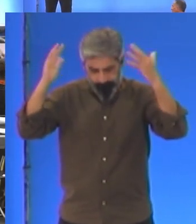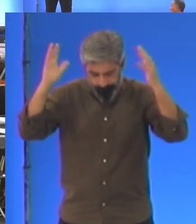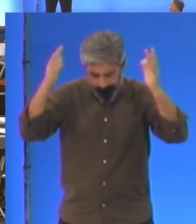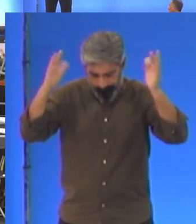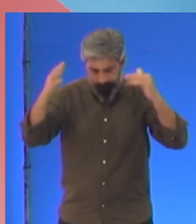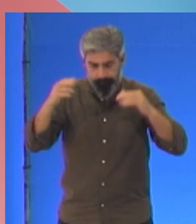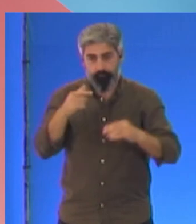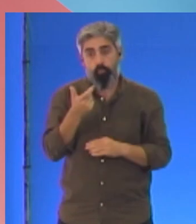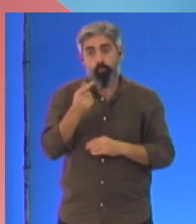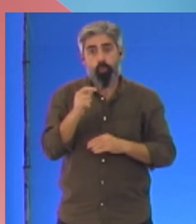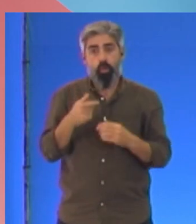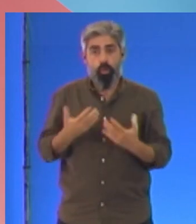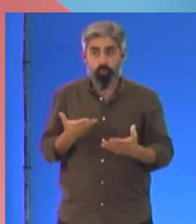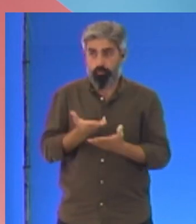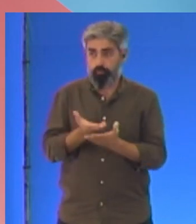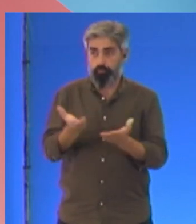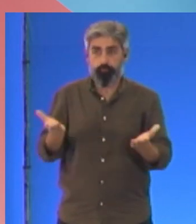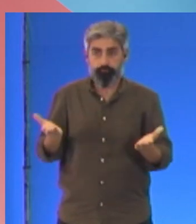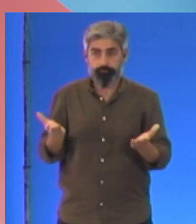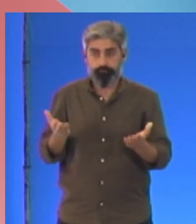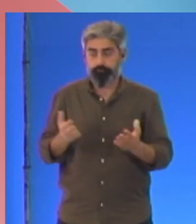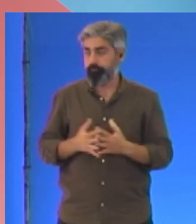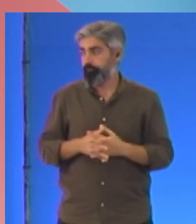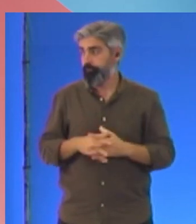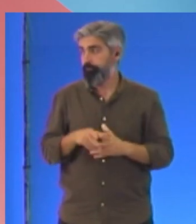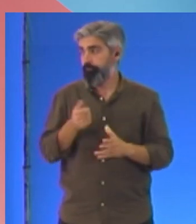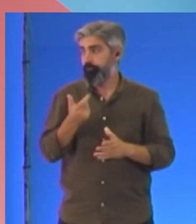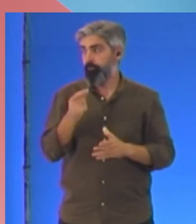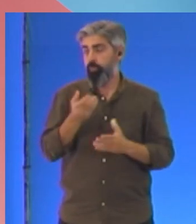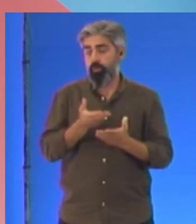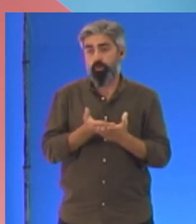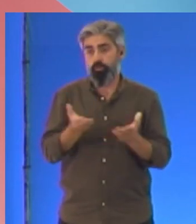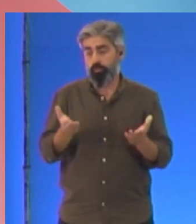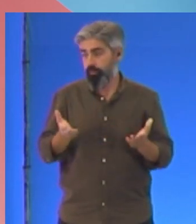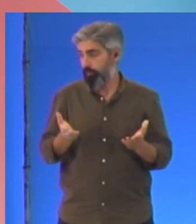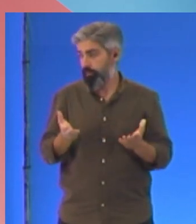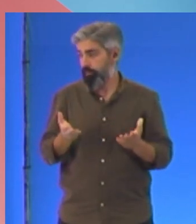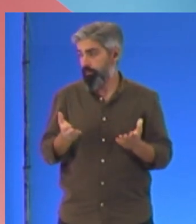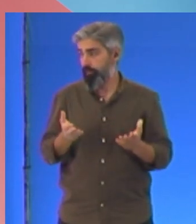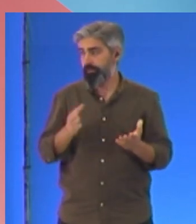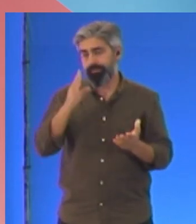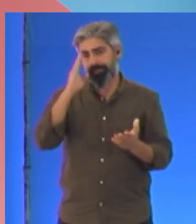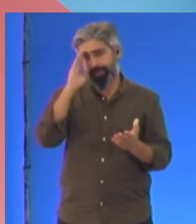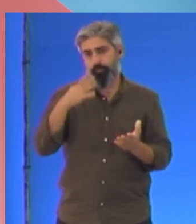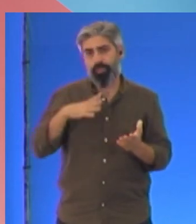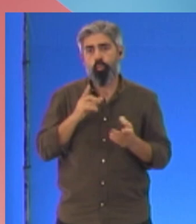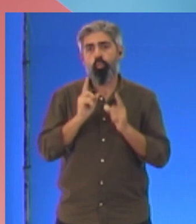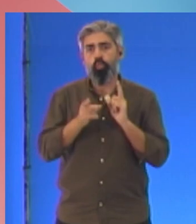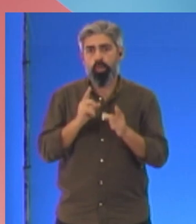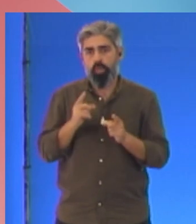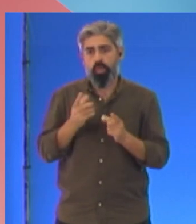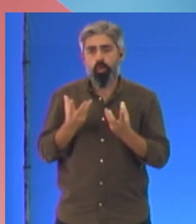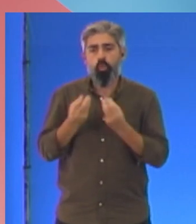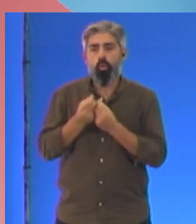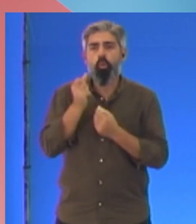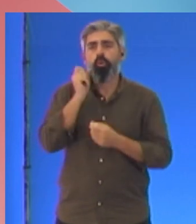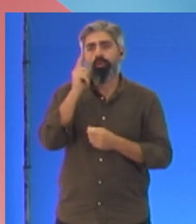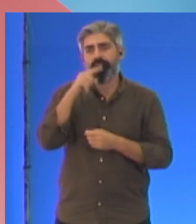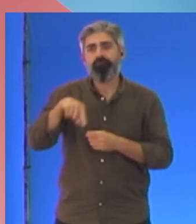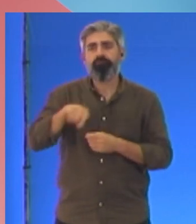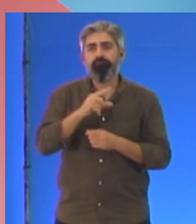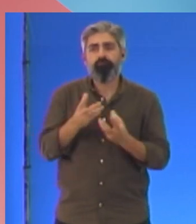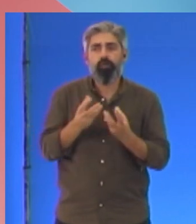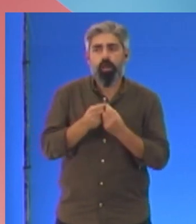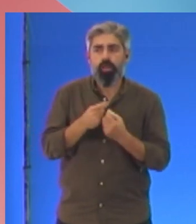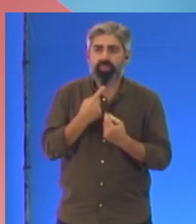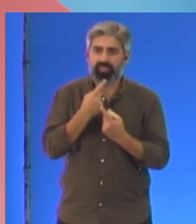Este Bloco de Esquerda sabe o que quer e com quem vai e diz-vos